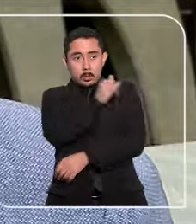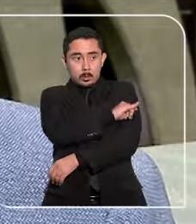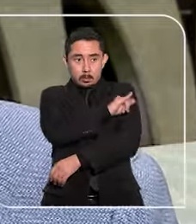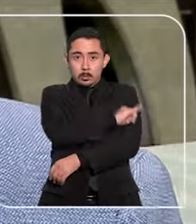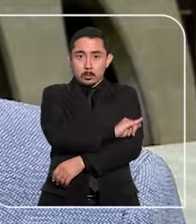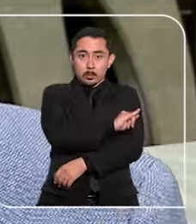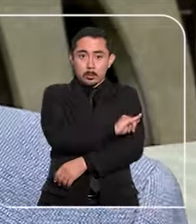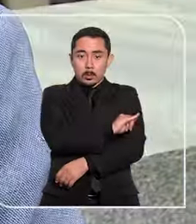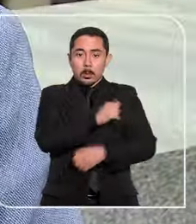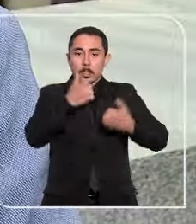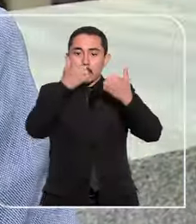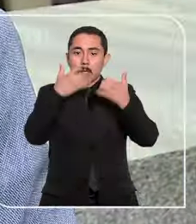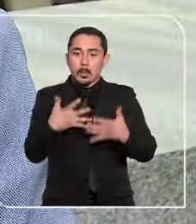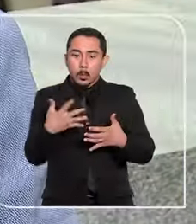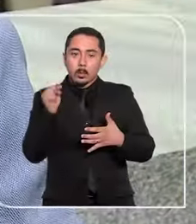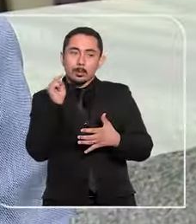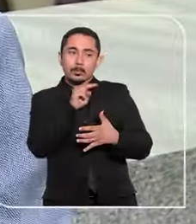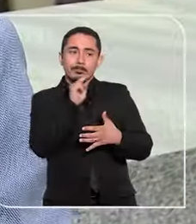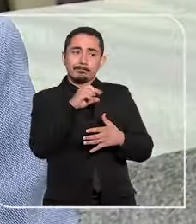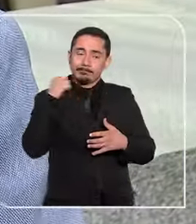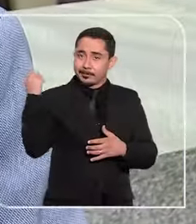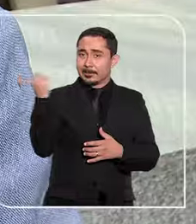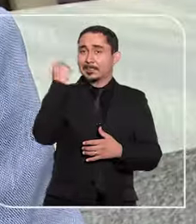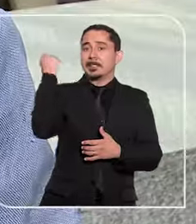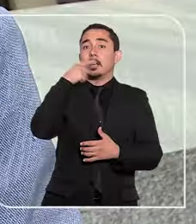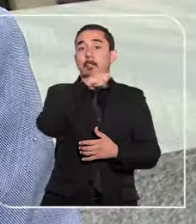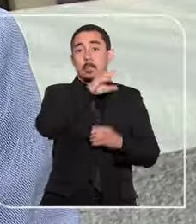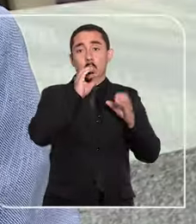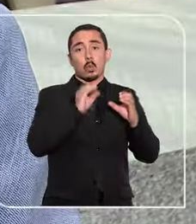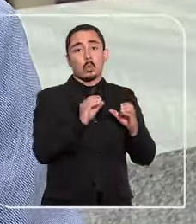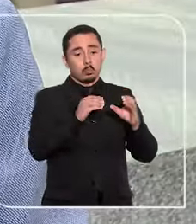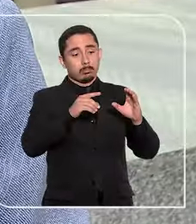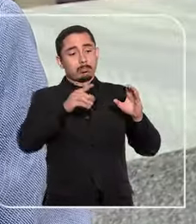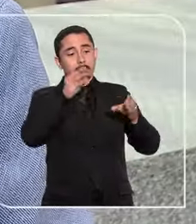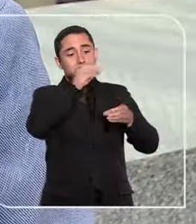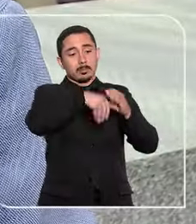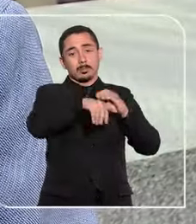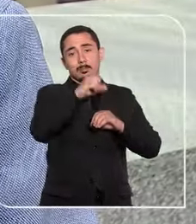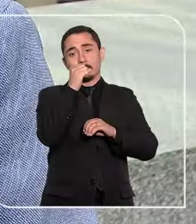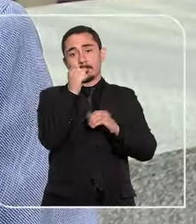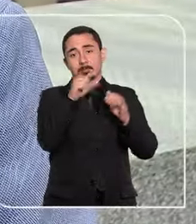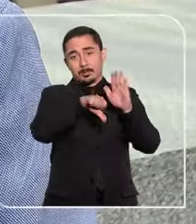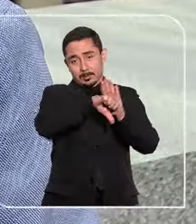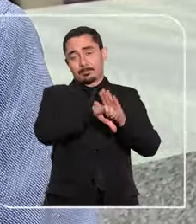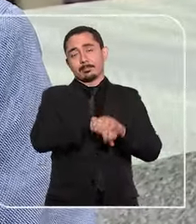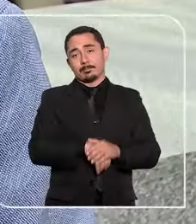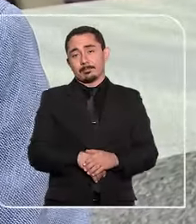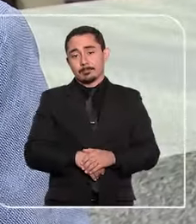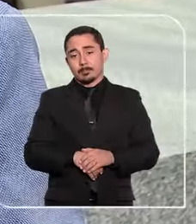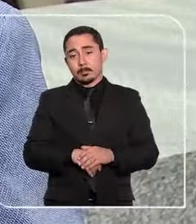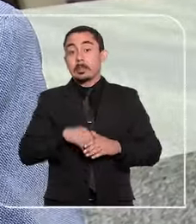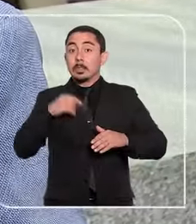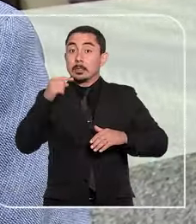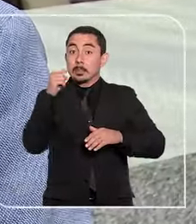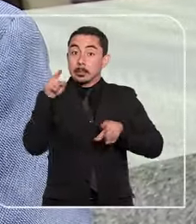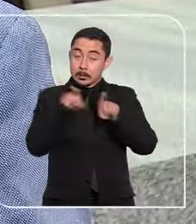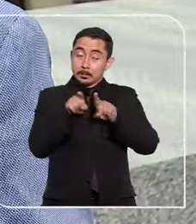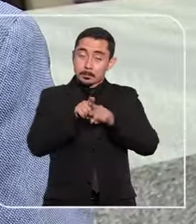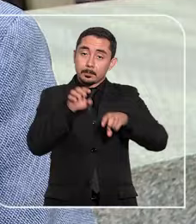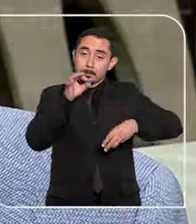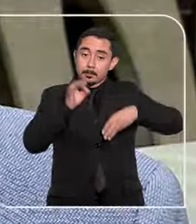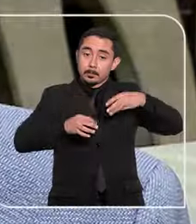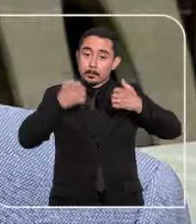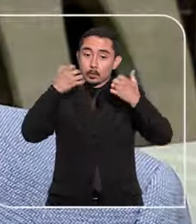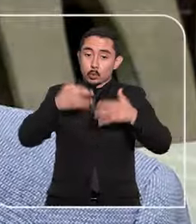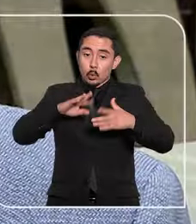TJRJ se justificou pela gravidade da conduta do acusado no crime. Reinaldo Soares da Fonseca ainda lembrou que